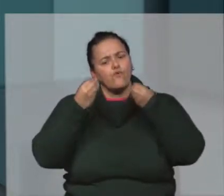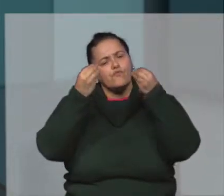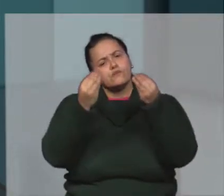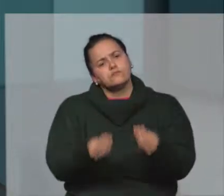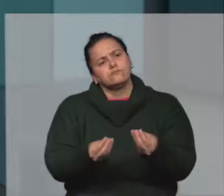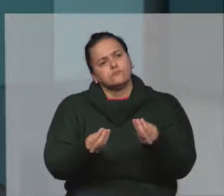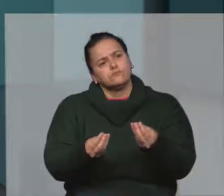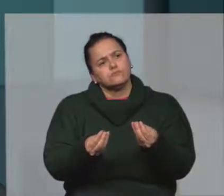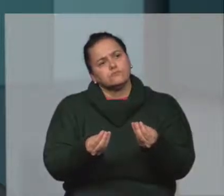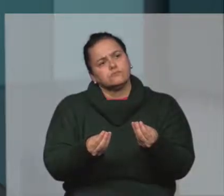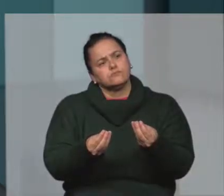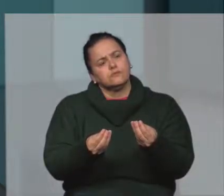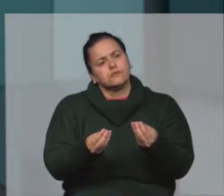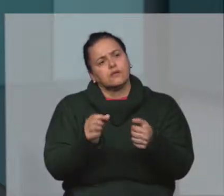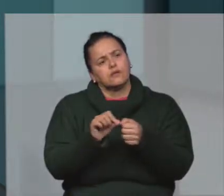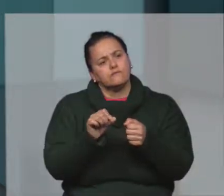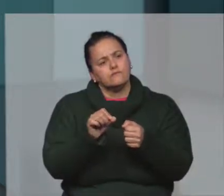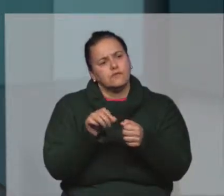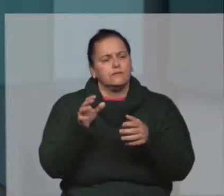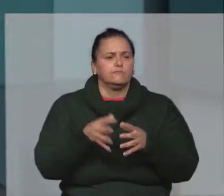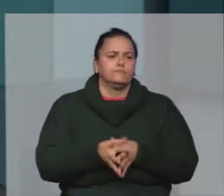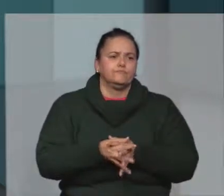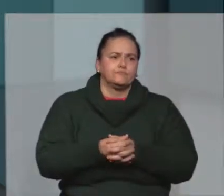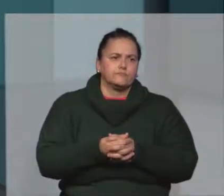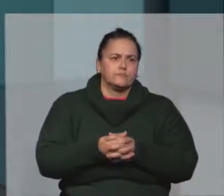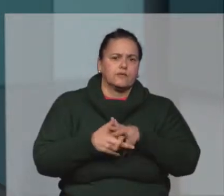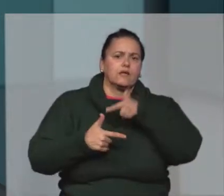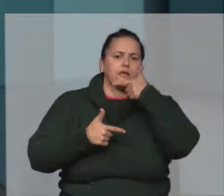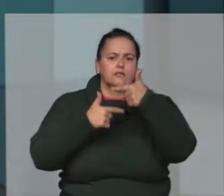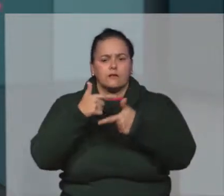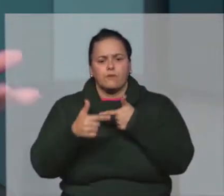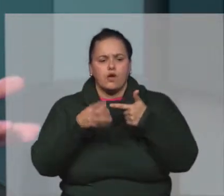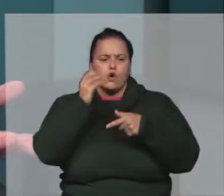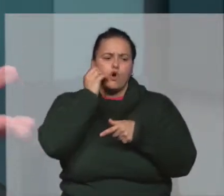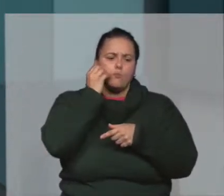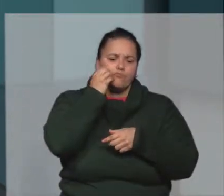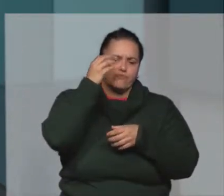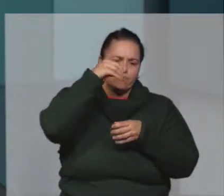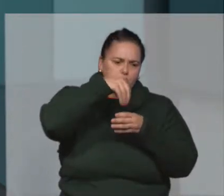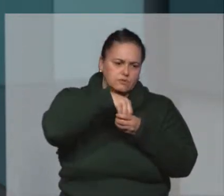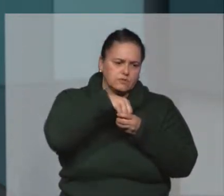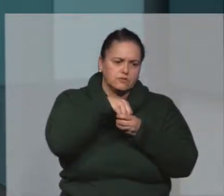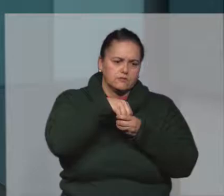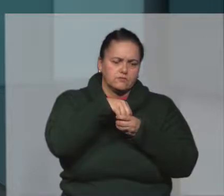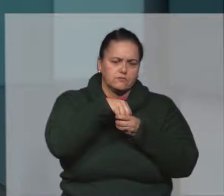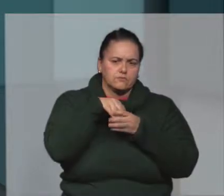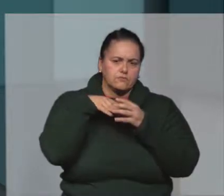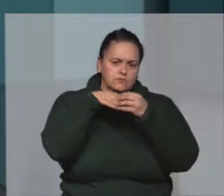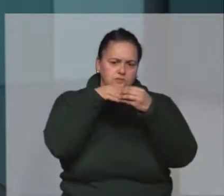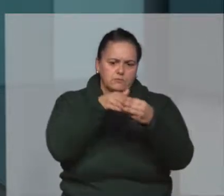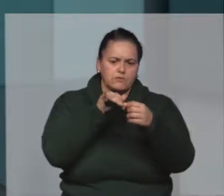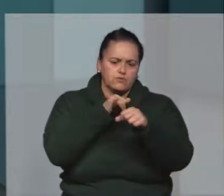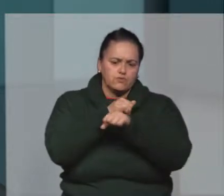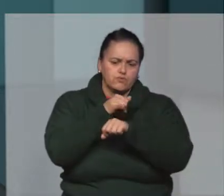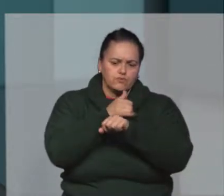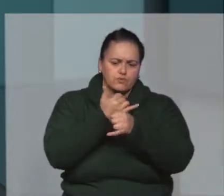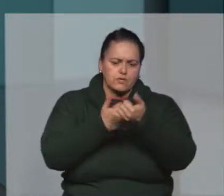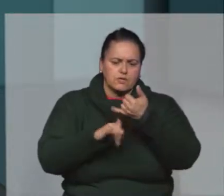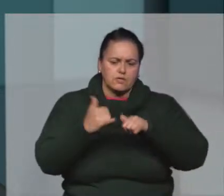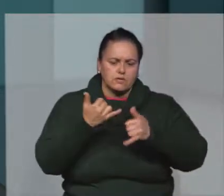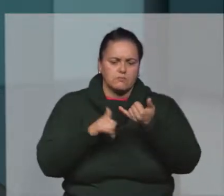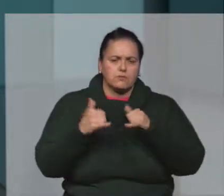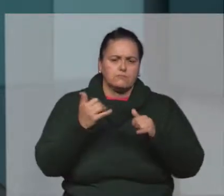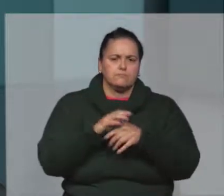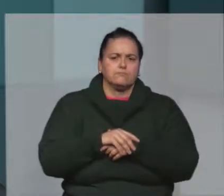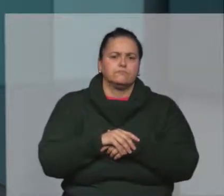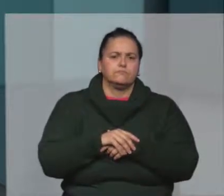oferecendo isso a quem fizer ela, né? Isso. E trabalhe, obviamente, dentro desse segmento de indústrias químicas e